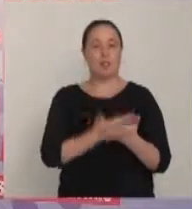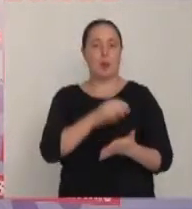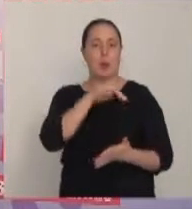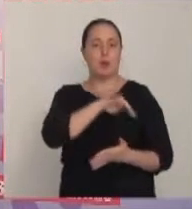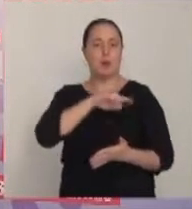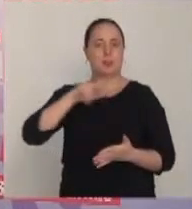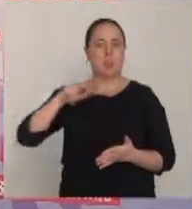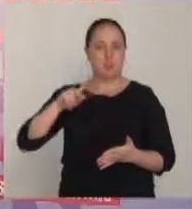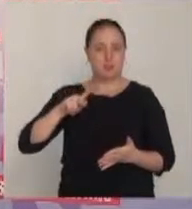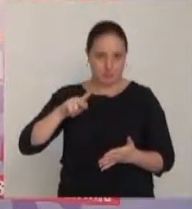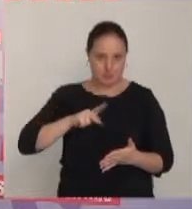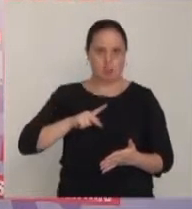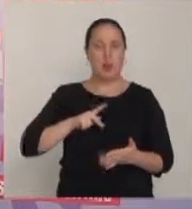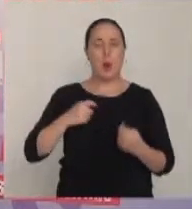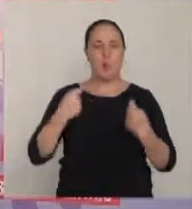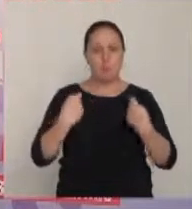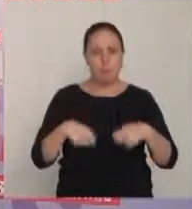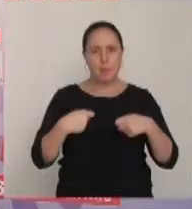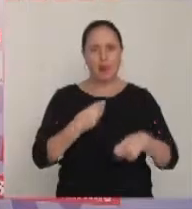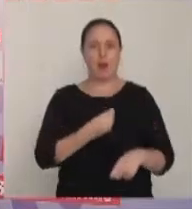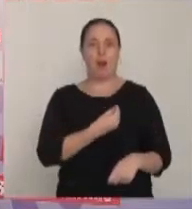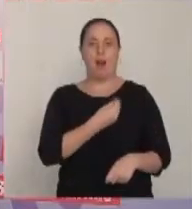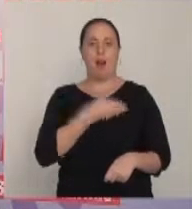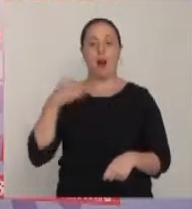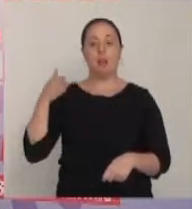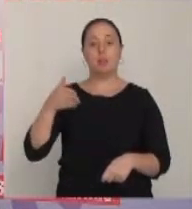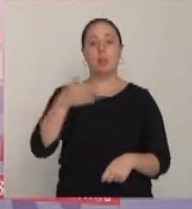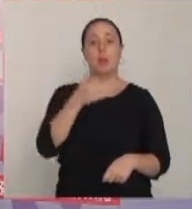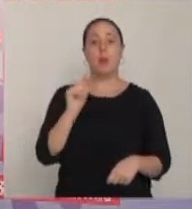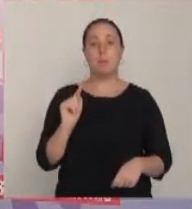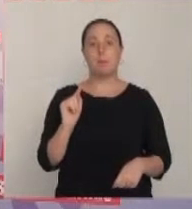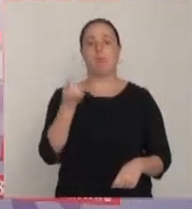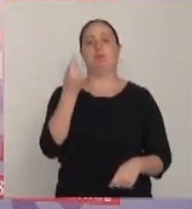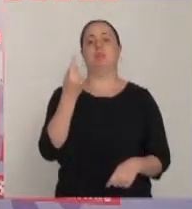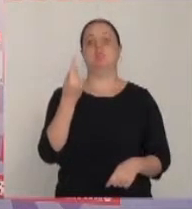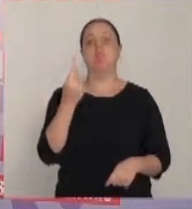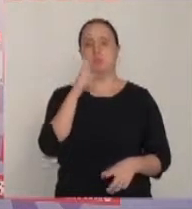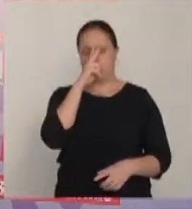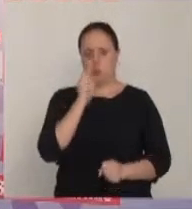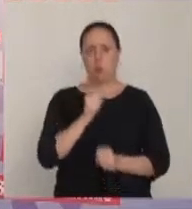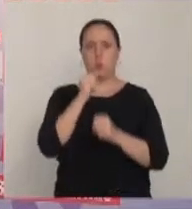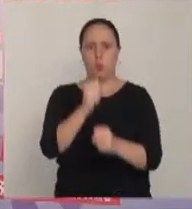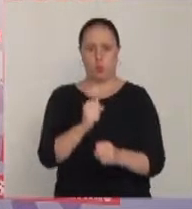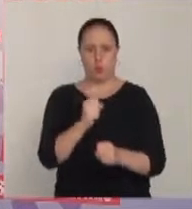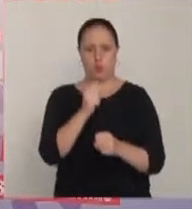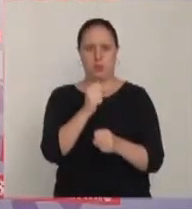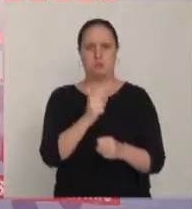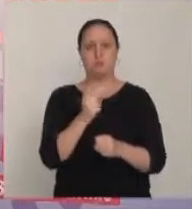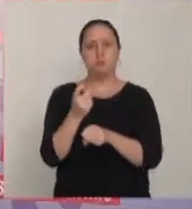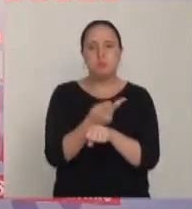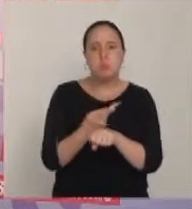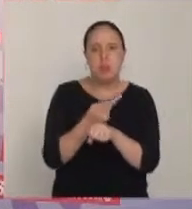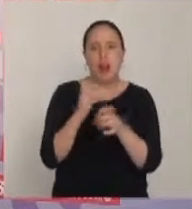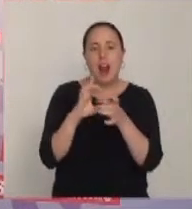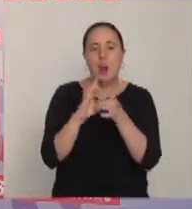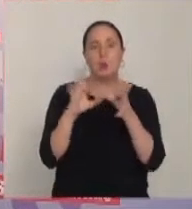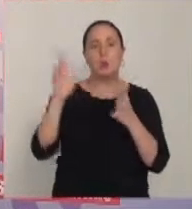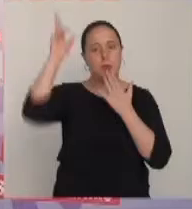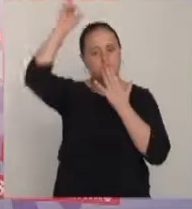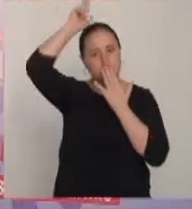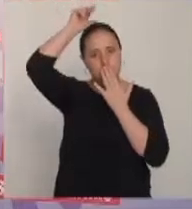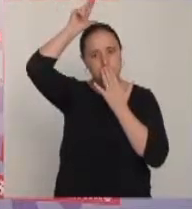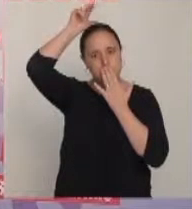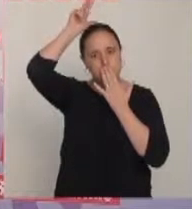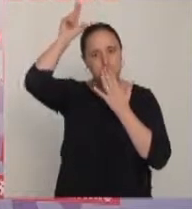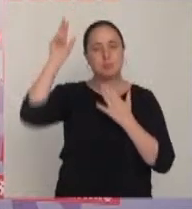A gente acredita que o Ministério Público deve atuar, primeiramente no fortalecimento da busca pela